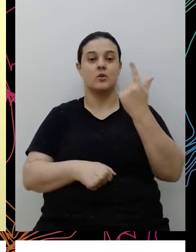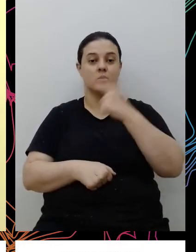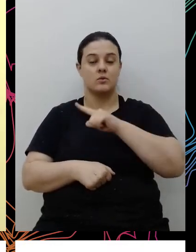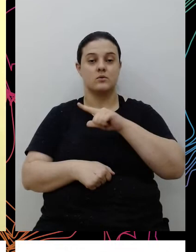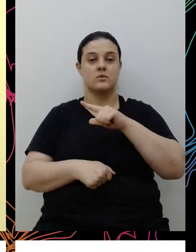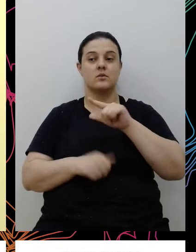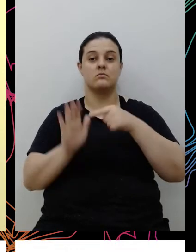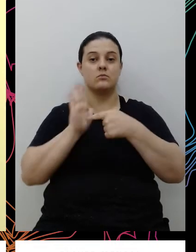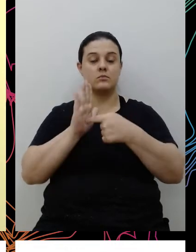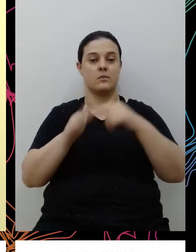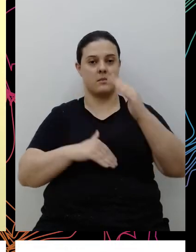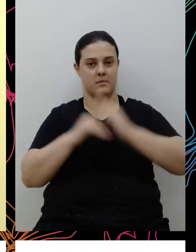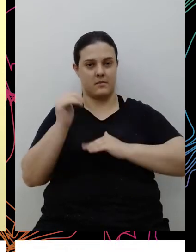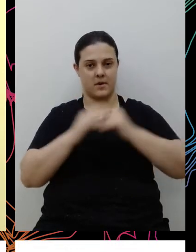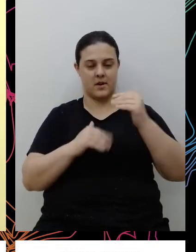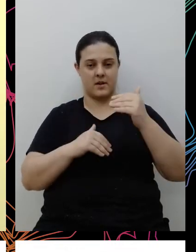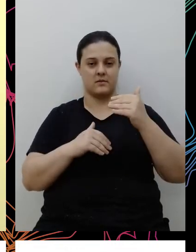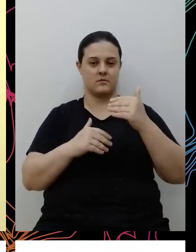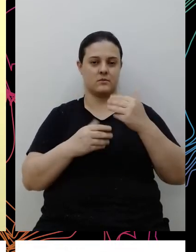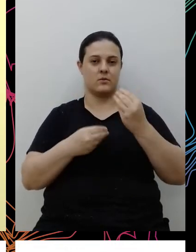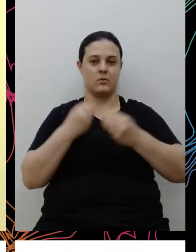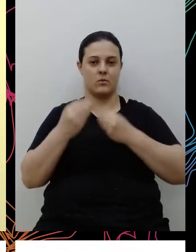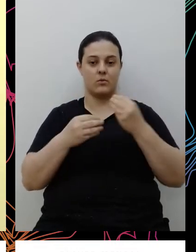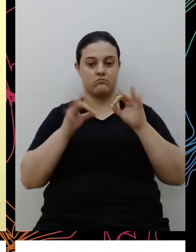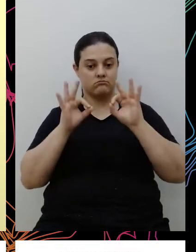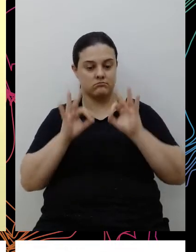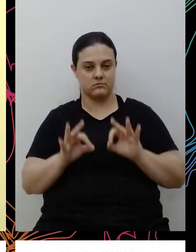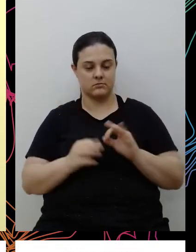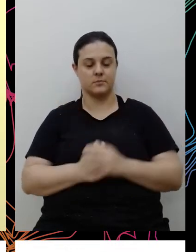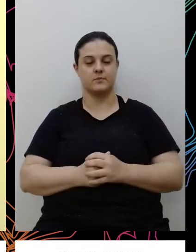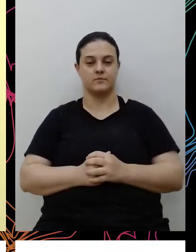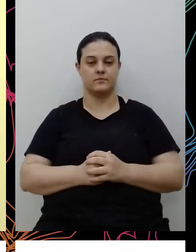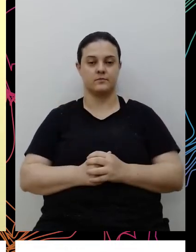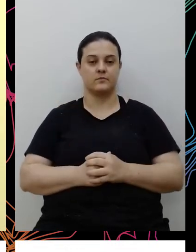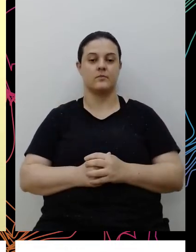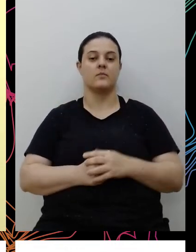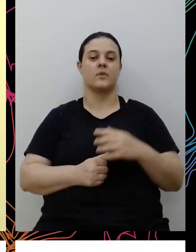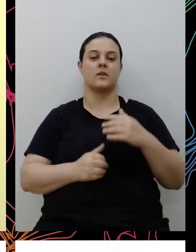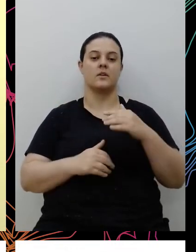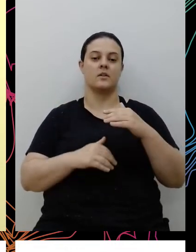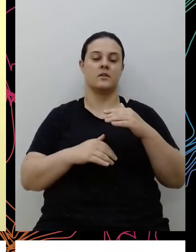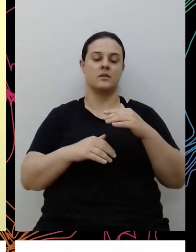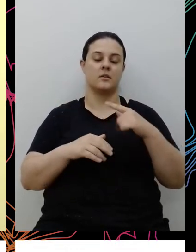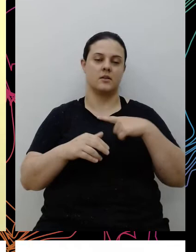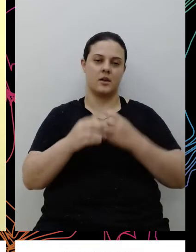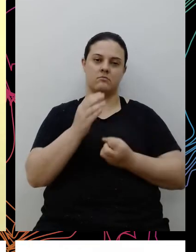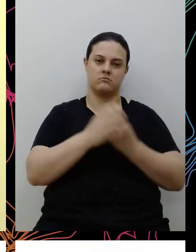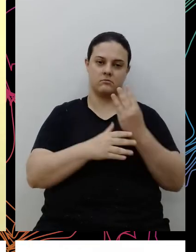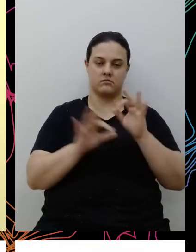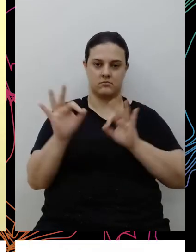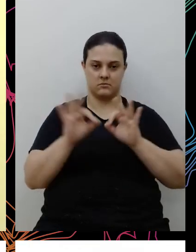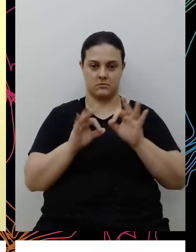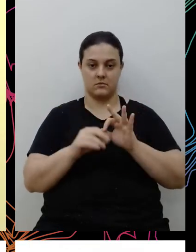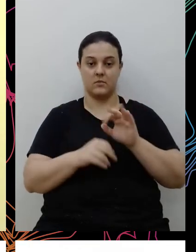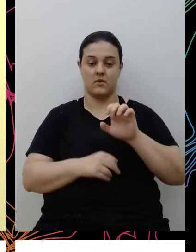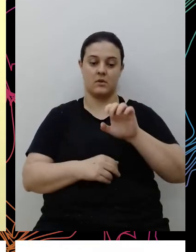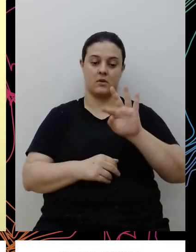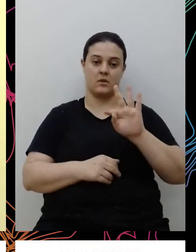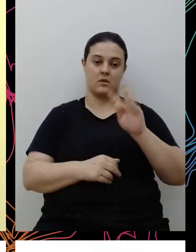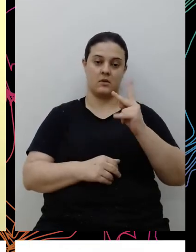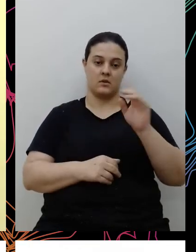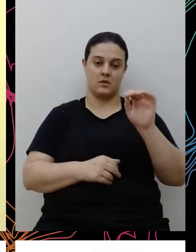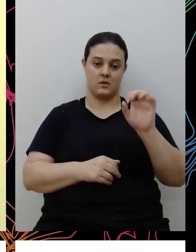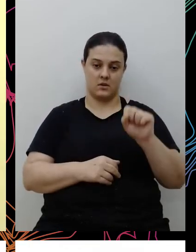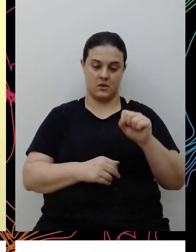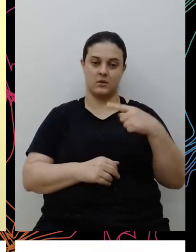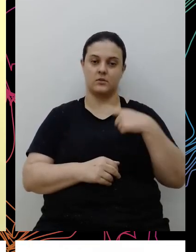e ações de uma forma mais concreta, né, que estão sendo desenvolvidas. E o Instituto Eto tem trabalhado muito dentro dessa